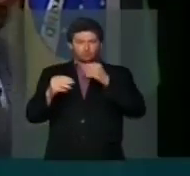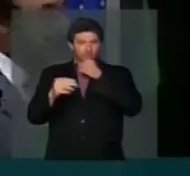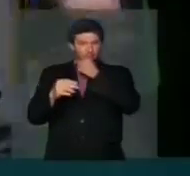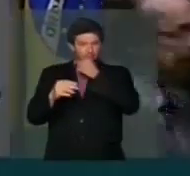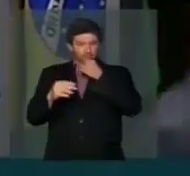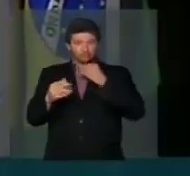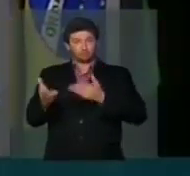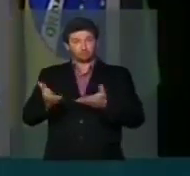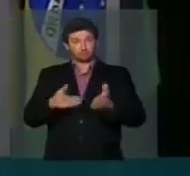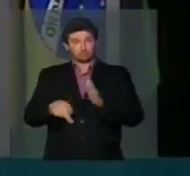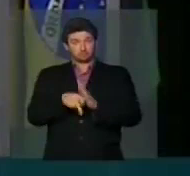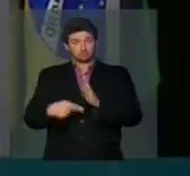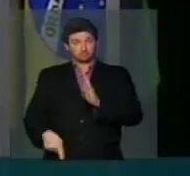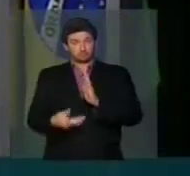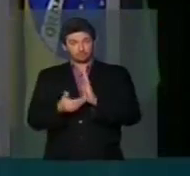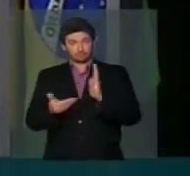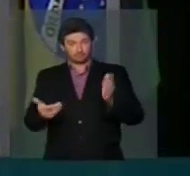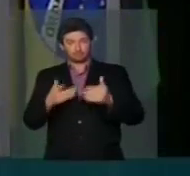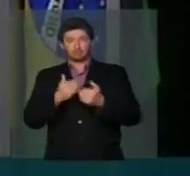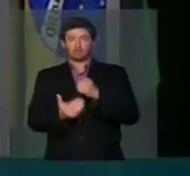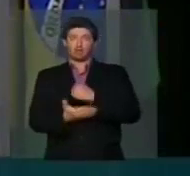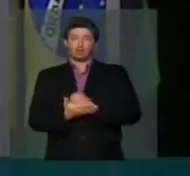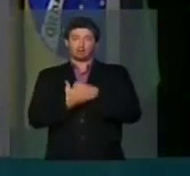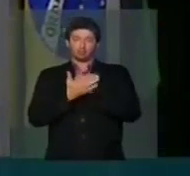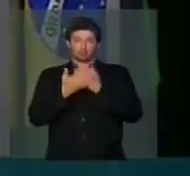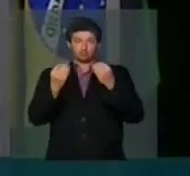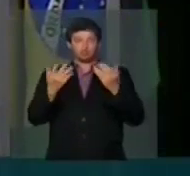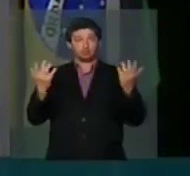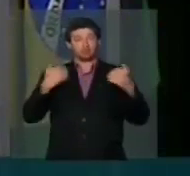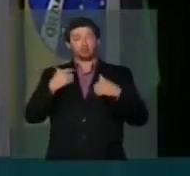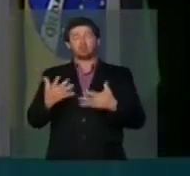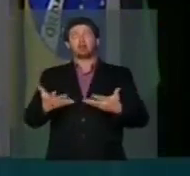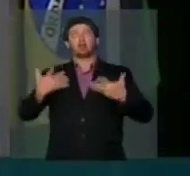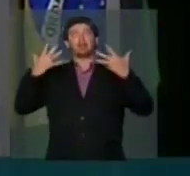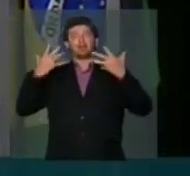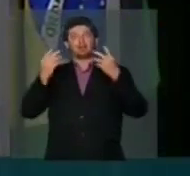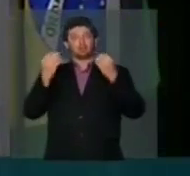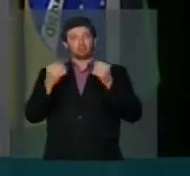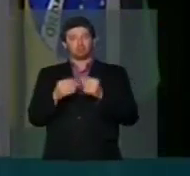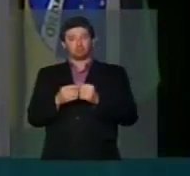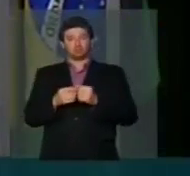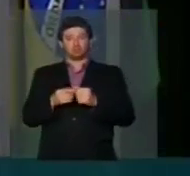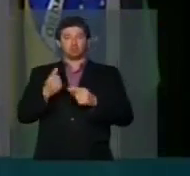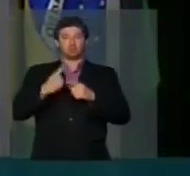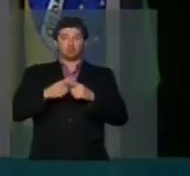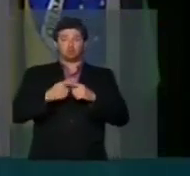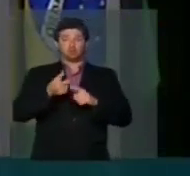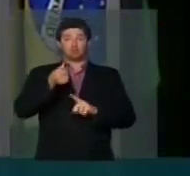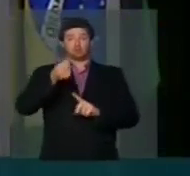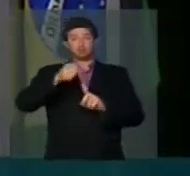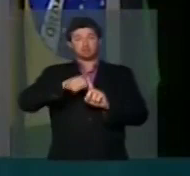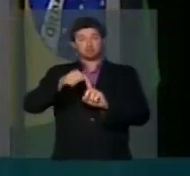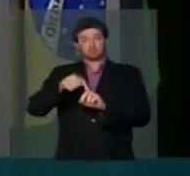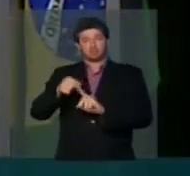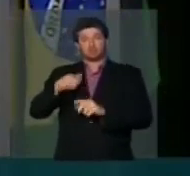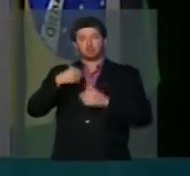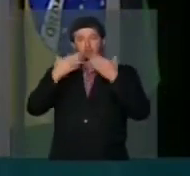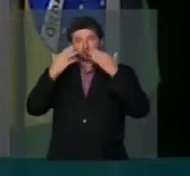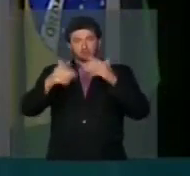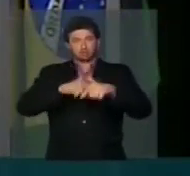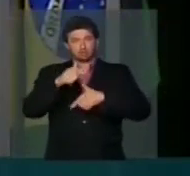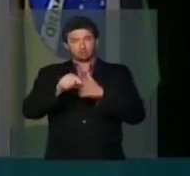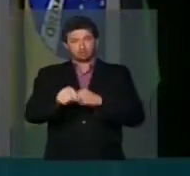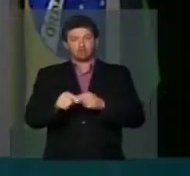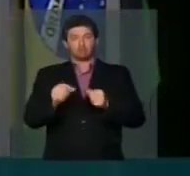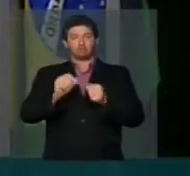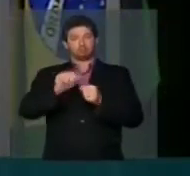funcionários também aqui da casa que têm nos ajudado. E dizer da alegria, depois desses seis meses, de apresentar esse trabalho, essa